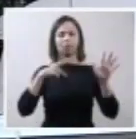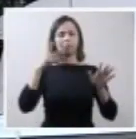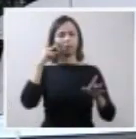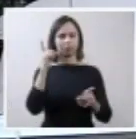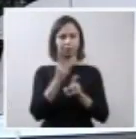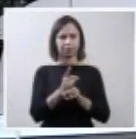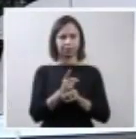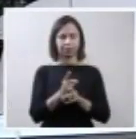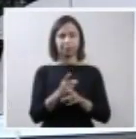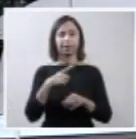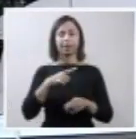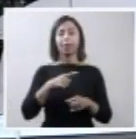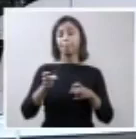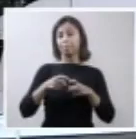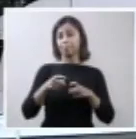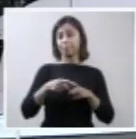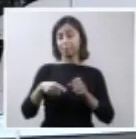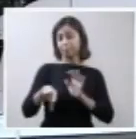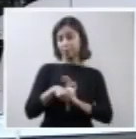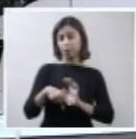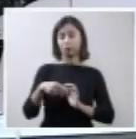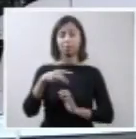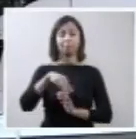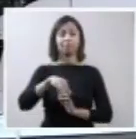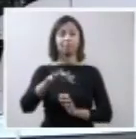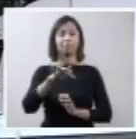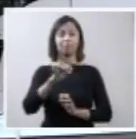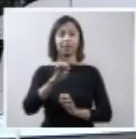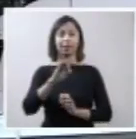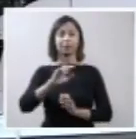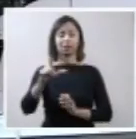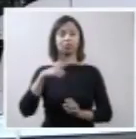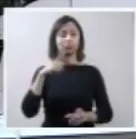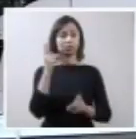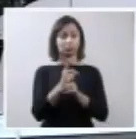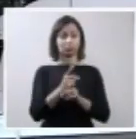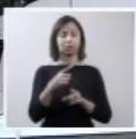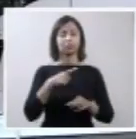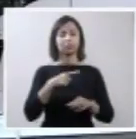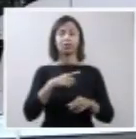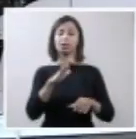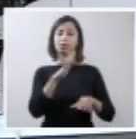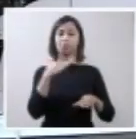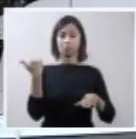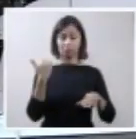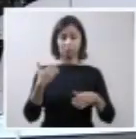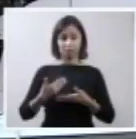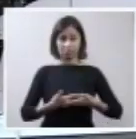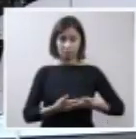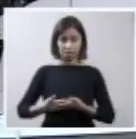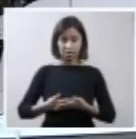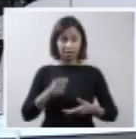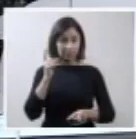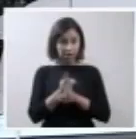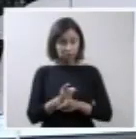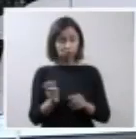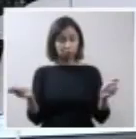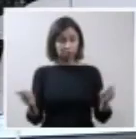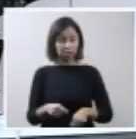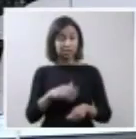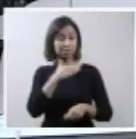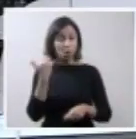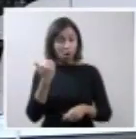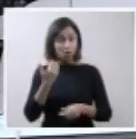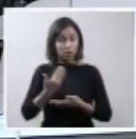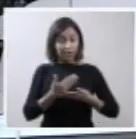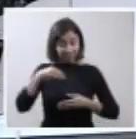Na medicina fetal, há duas certezas no diagnóstico por imagem, o óbito fetal e a anencefalia. Em